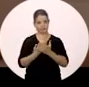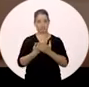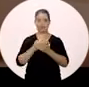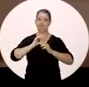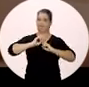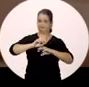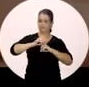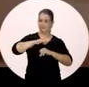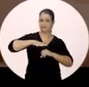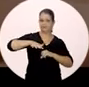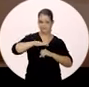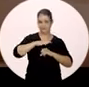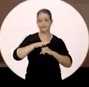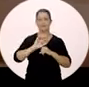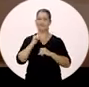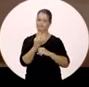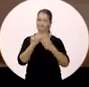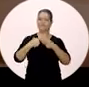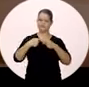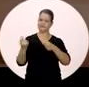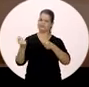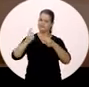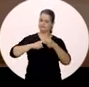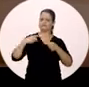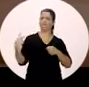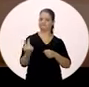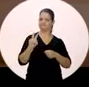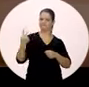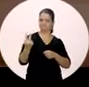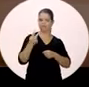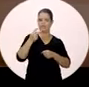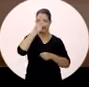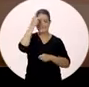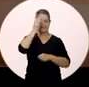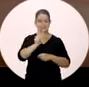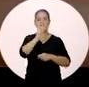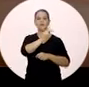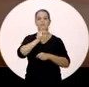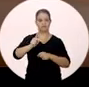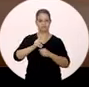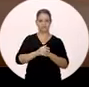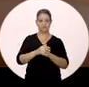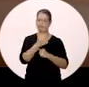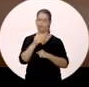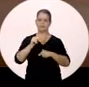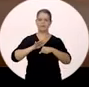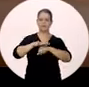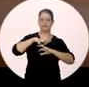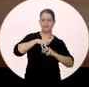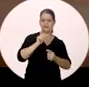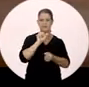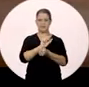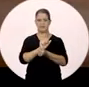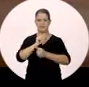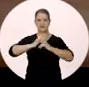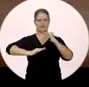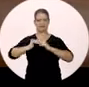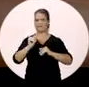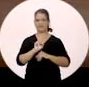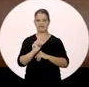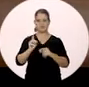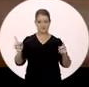e na educação. A gente precisa voltar a valorizar o professor. Não teve pandemia que parasse esses